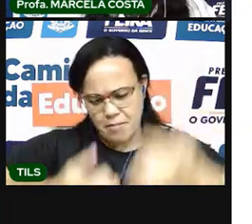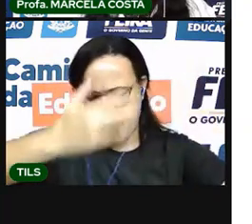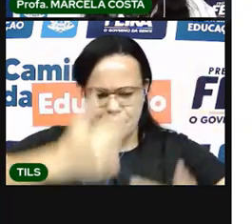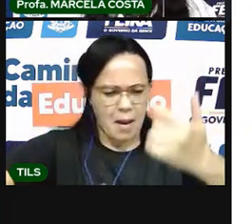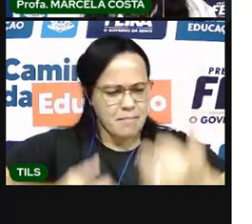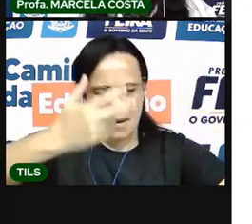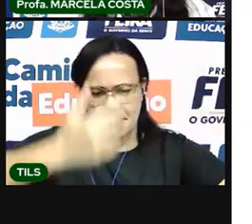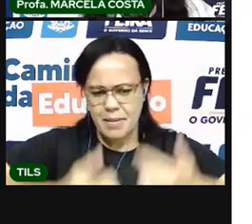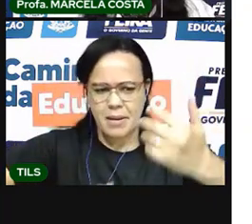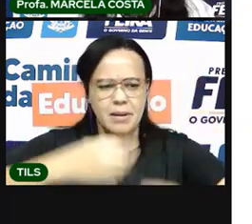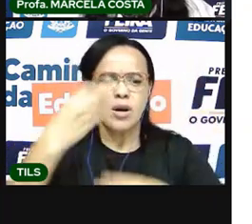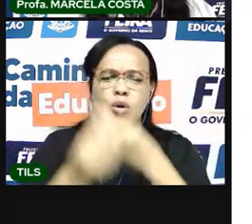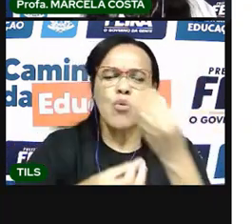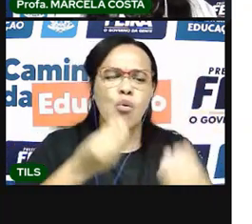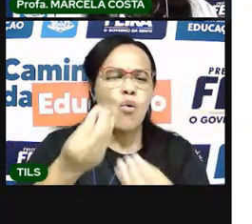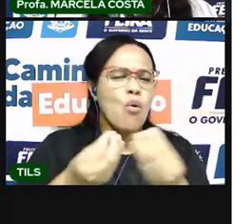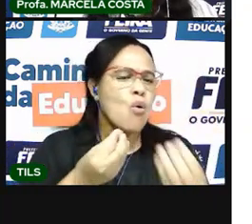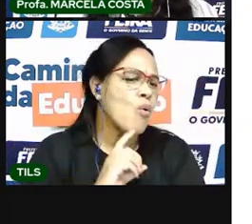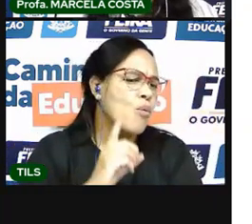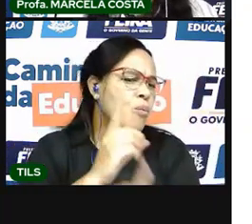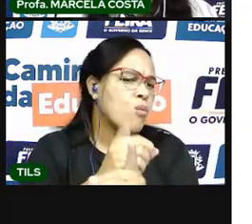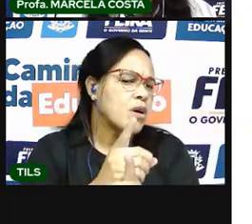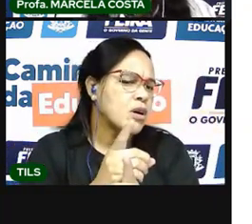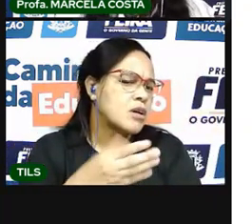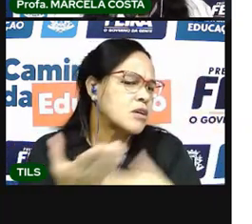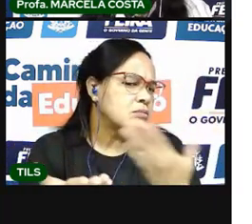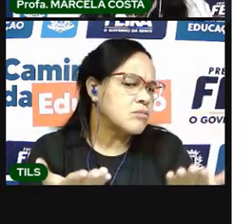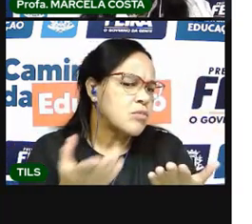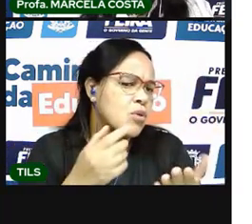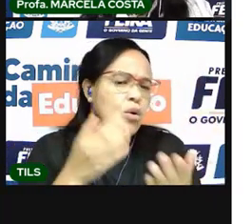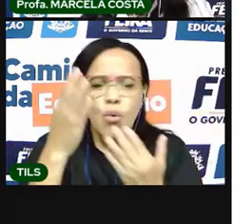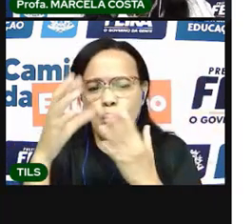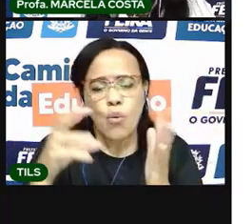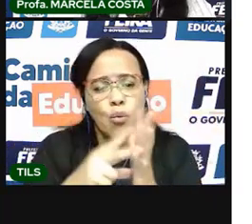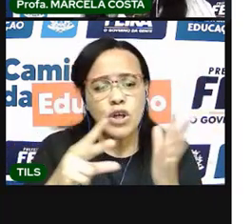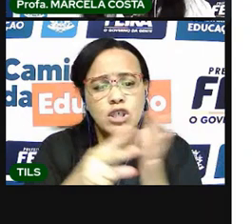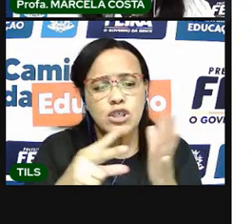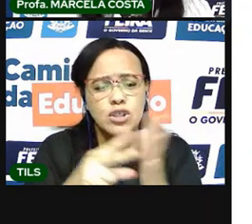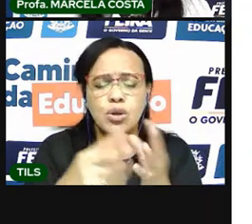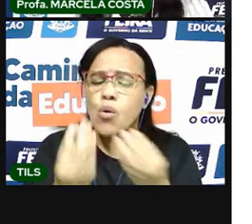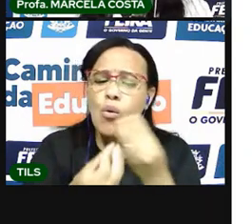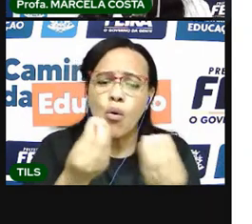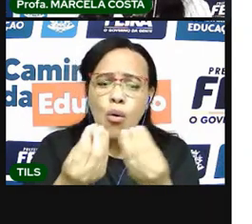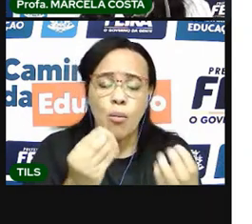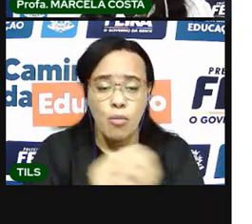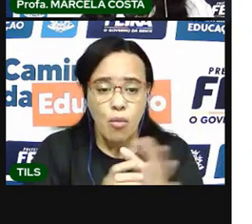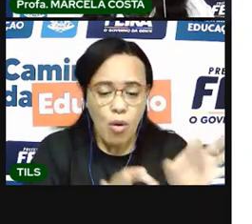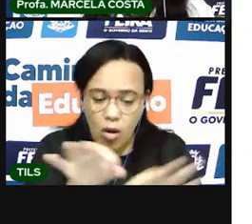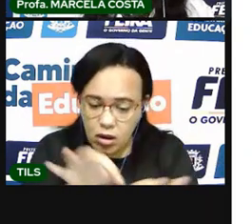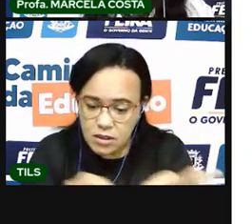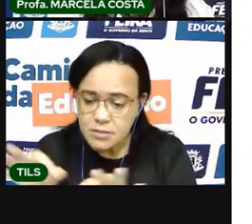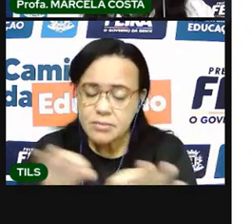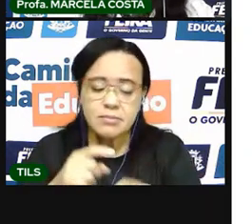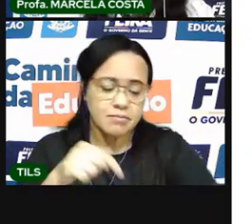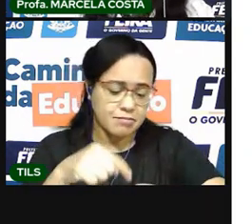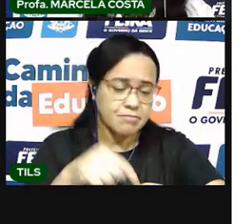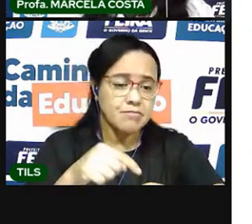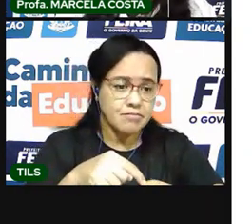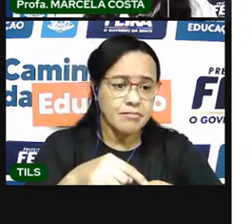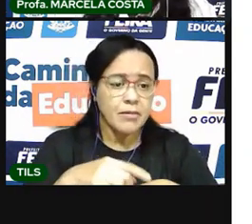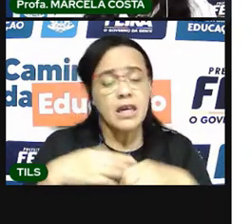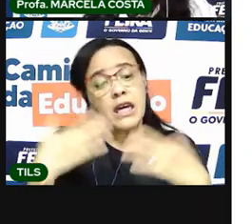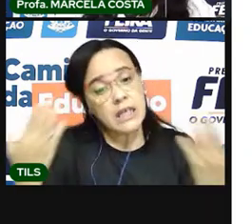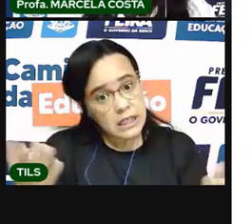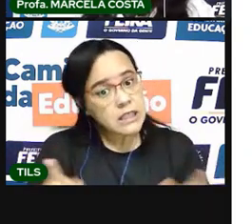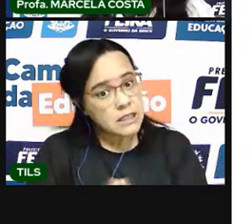é, o que foi que você descobriu, como é que os índios organizam o tempo. E você pode também fazer um desenho